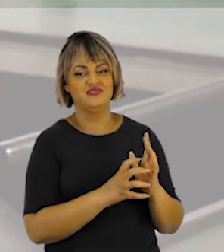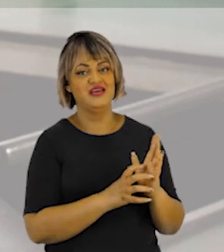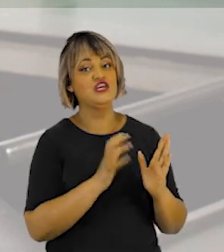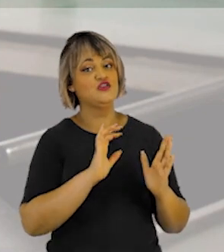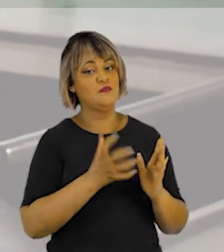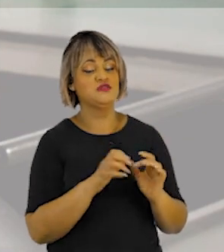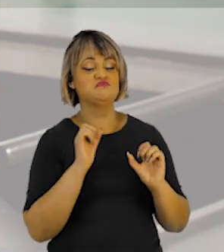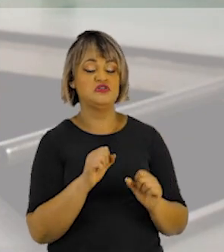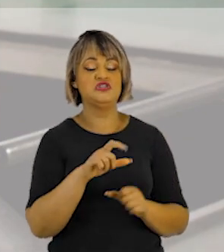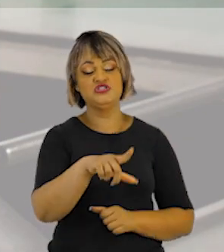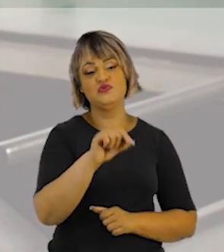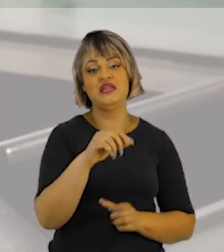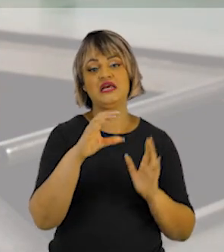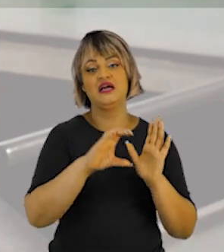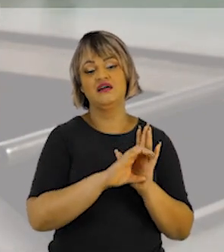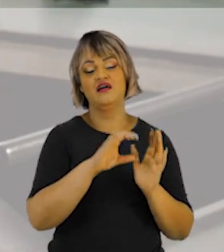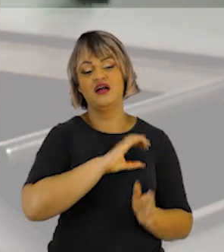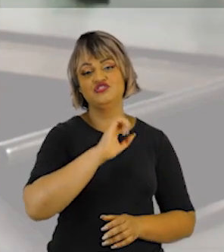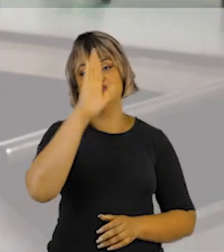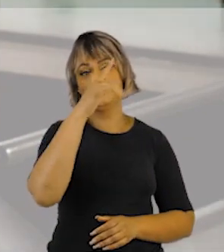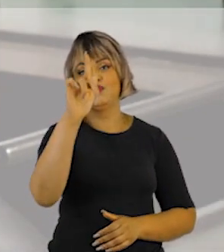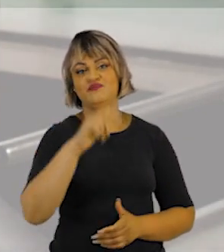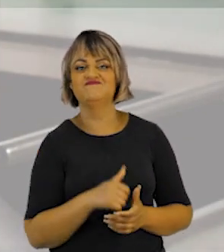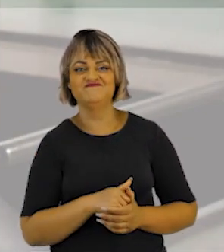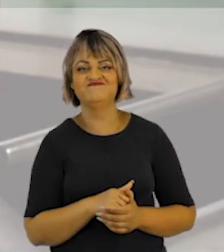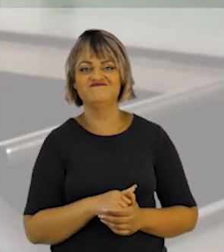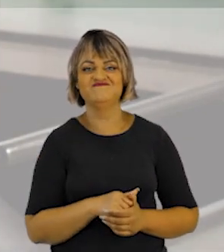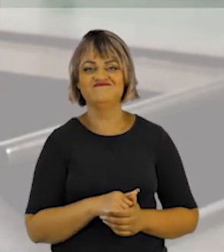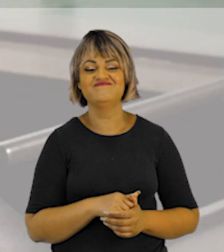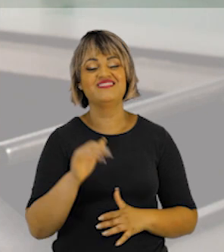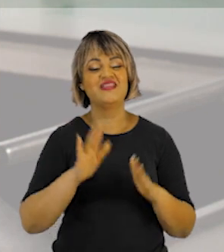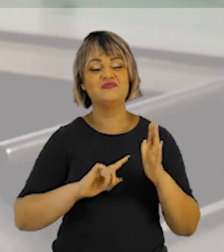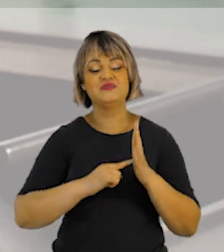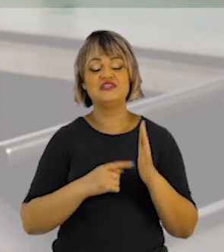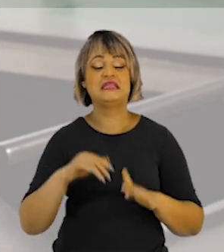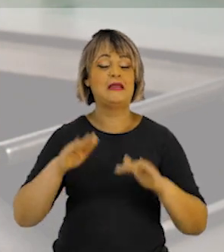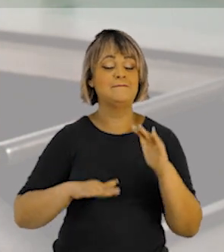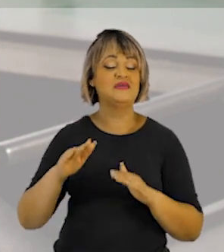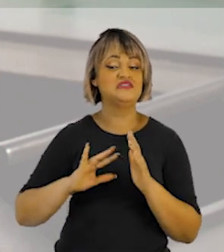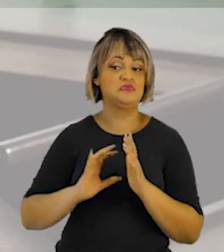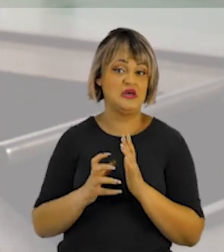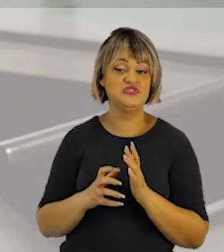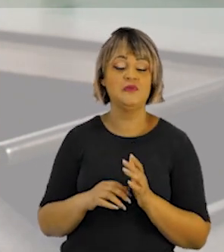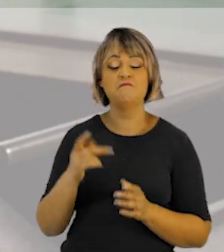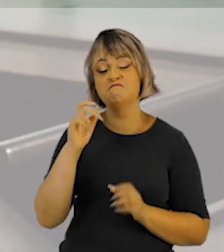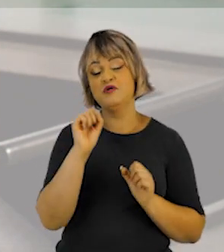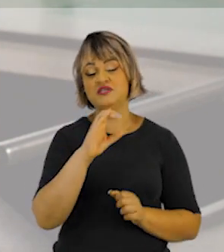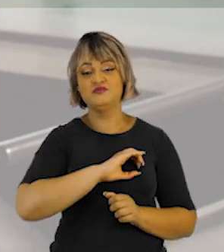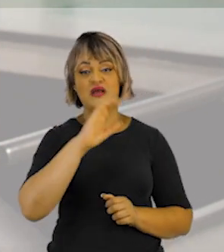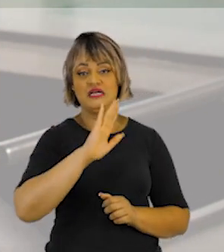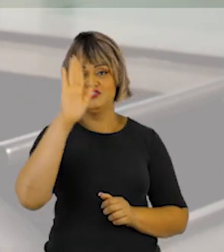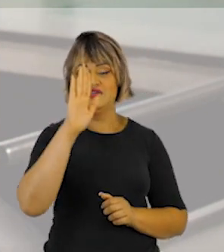voto poderá eleger um outro candidato que não foi o que você votou. E mais do que isso, a depender do partido político, pode ser que um